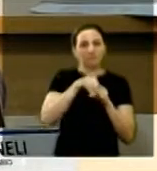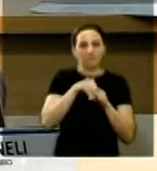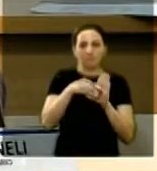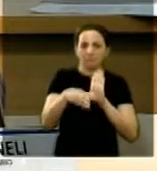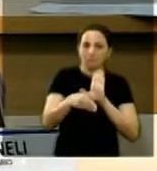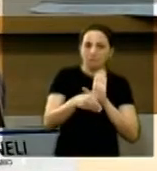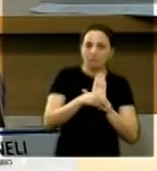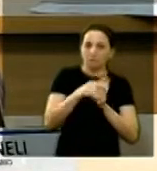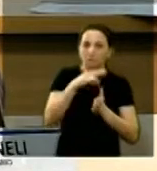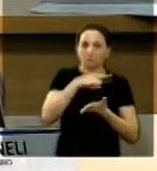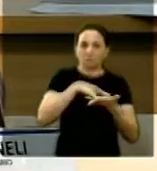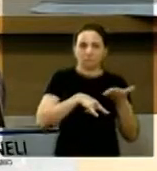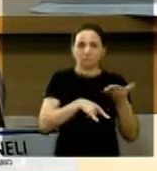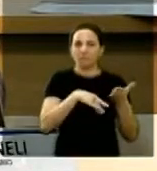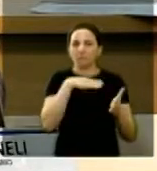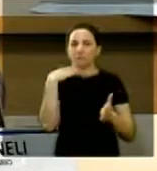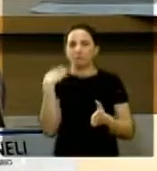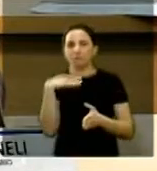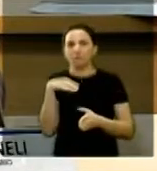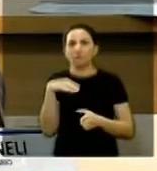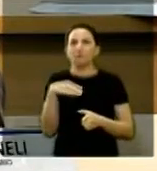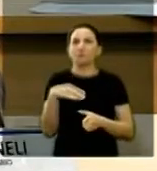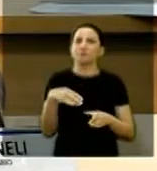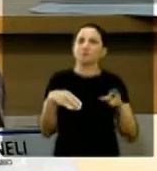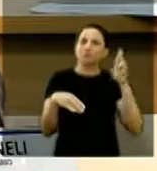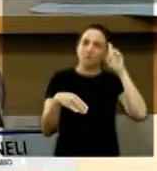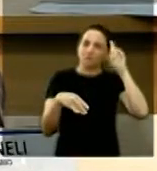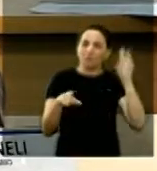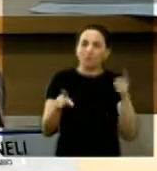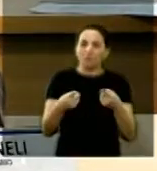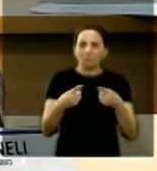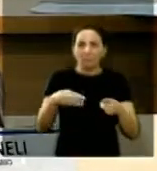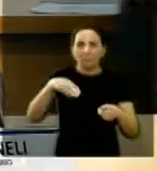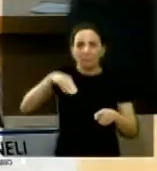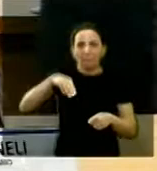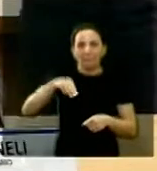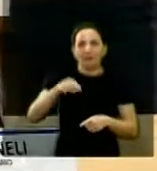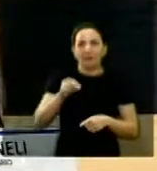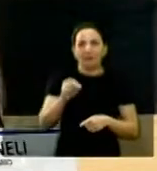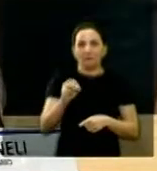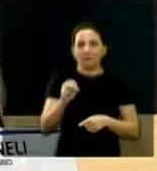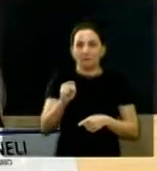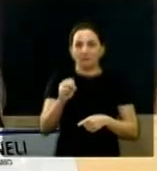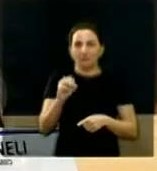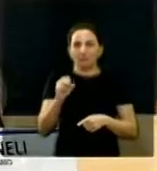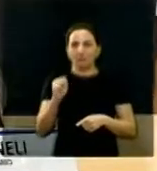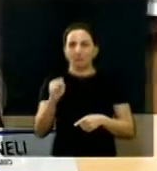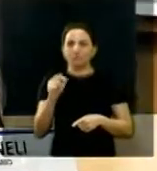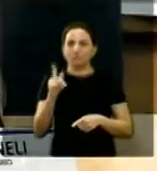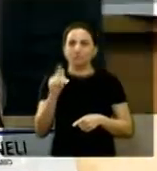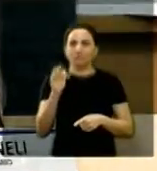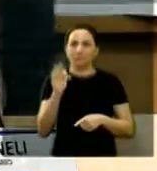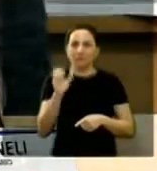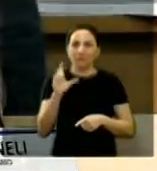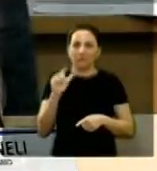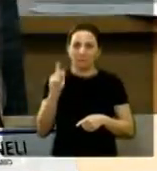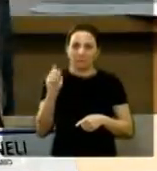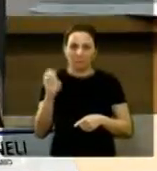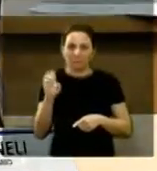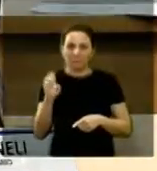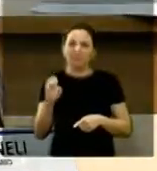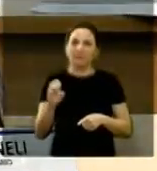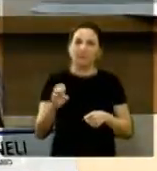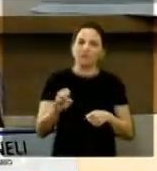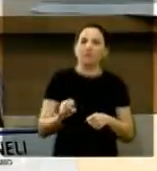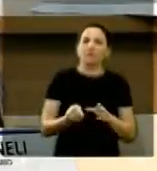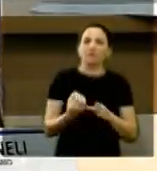inserido em ata voto de pesar pelo falecimento do músico Marcos Antônio Felipe, ocorrido no dia 20 de outubro, nesta